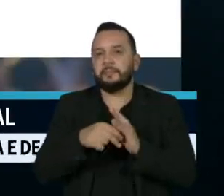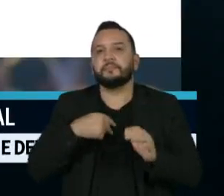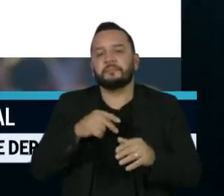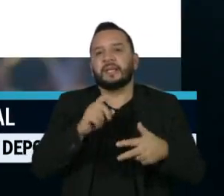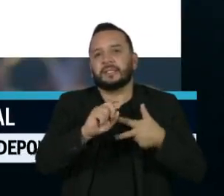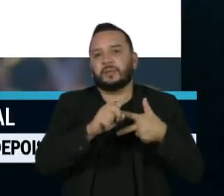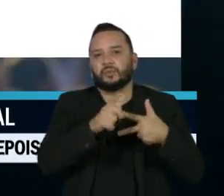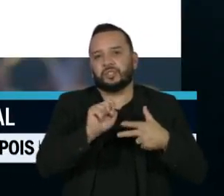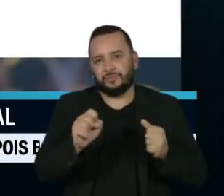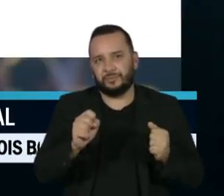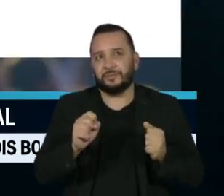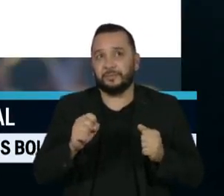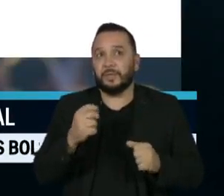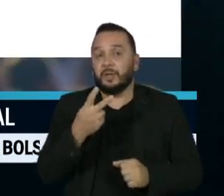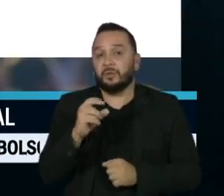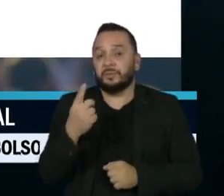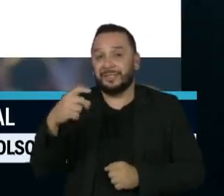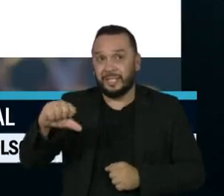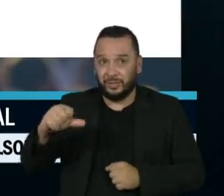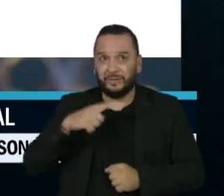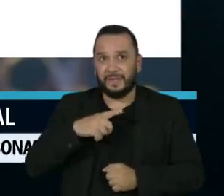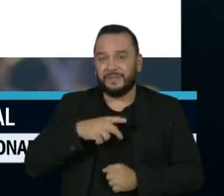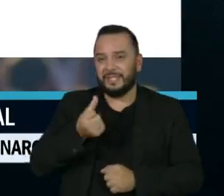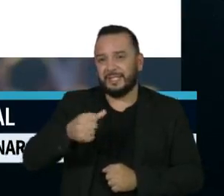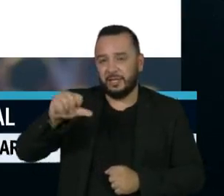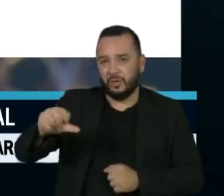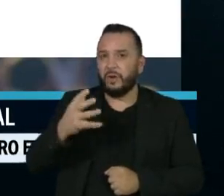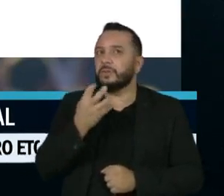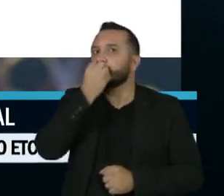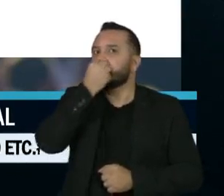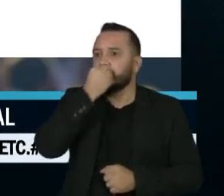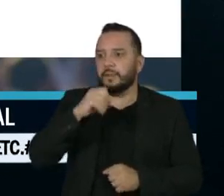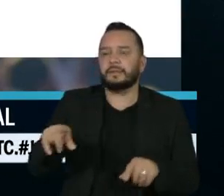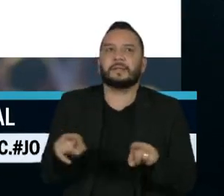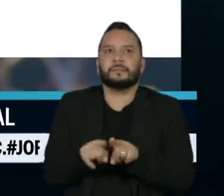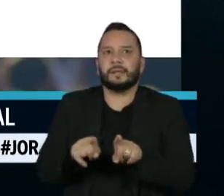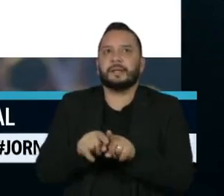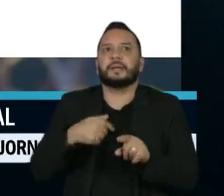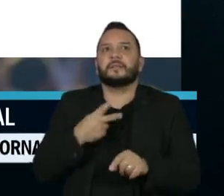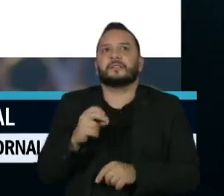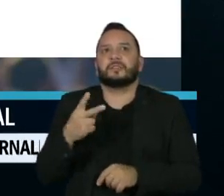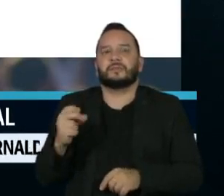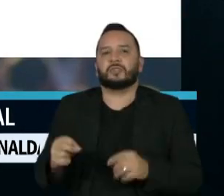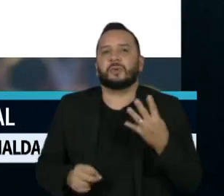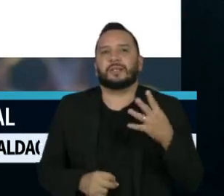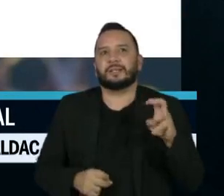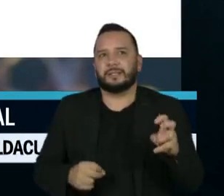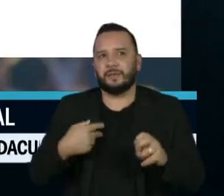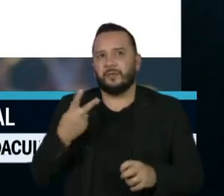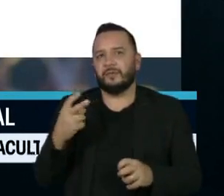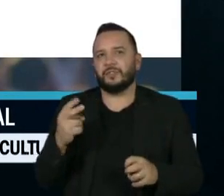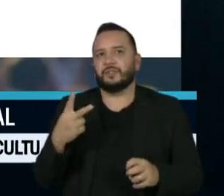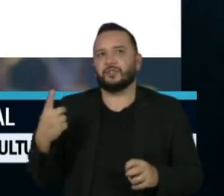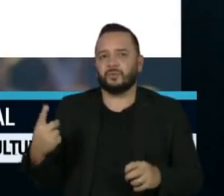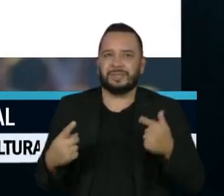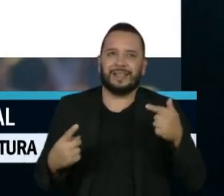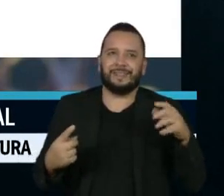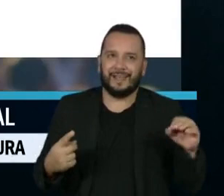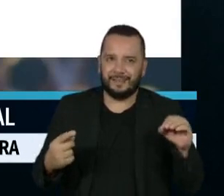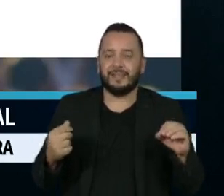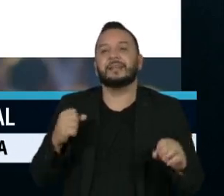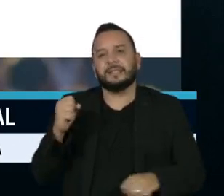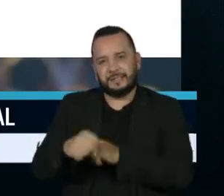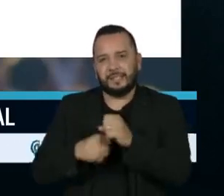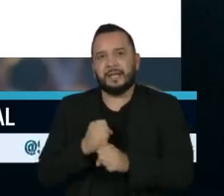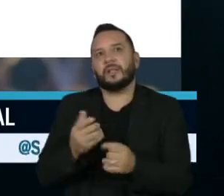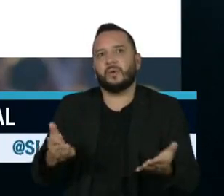indica que em 2019 foram 69 casos de censura, em 2020, 45, em 2021, 70 casos e neste